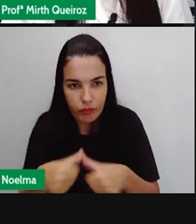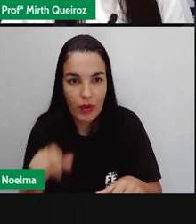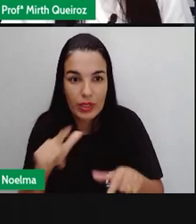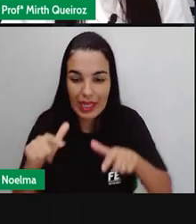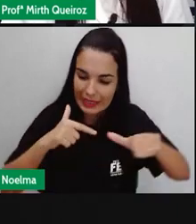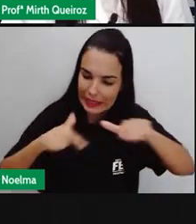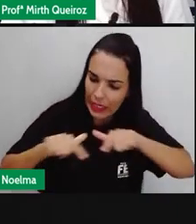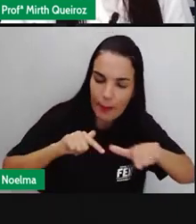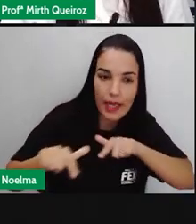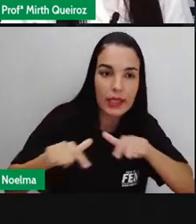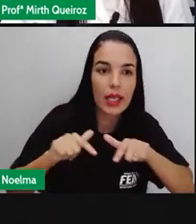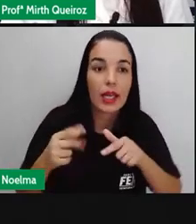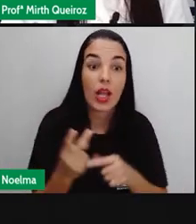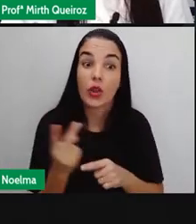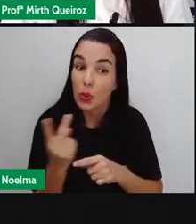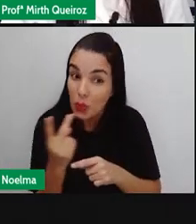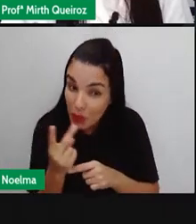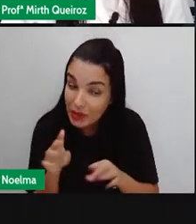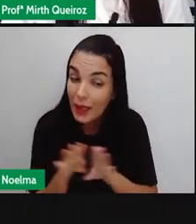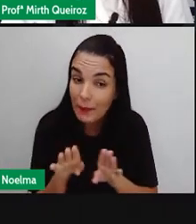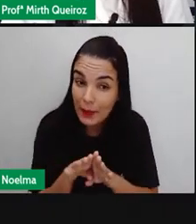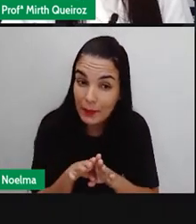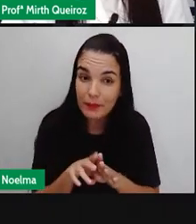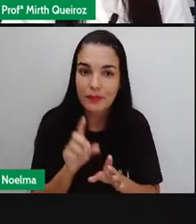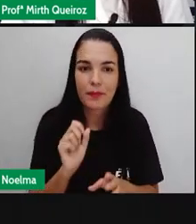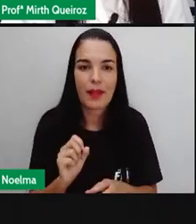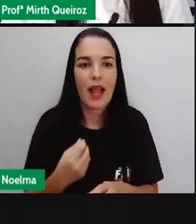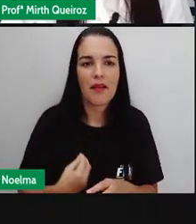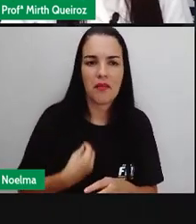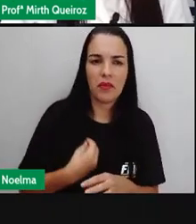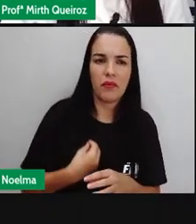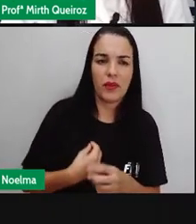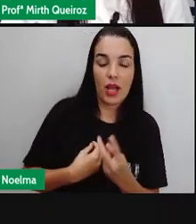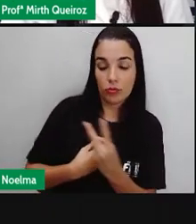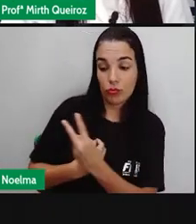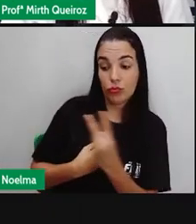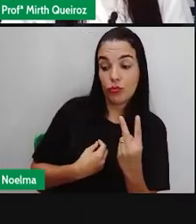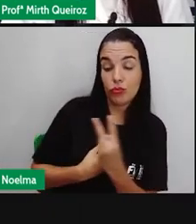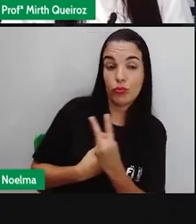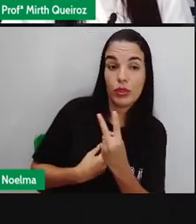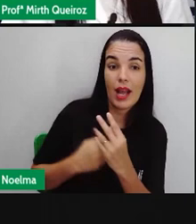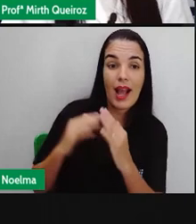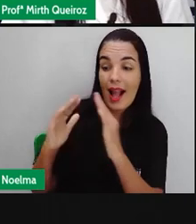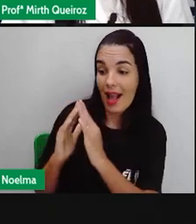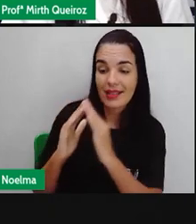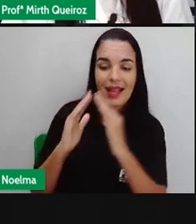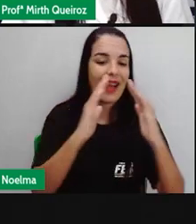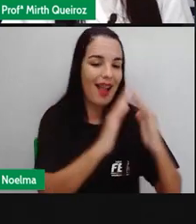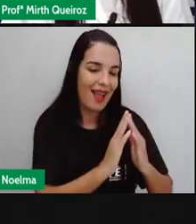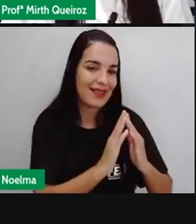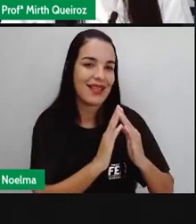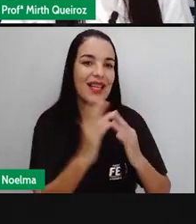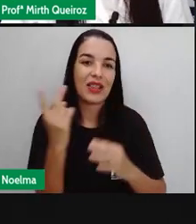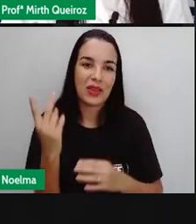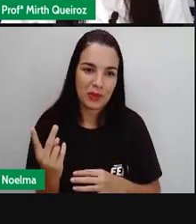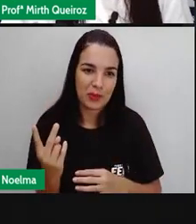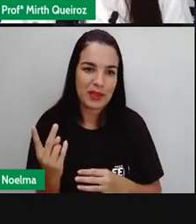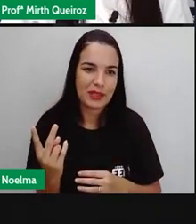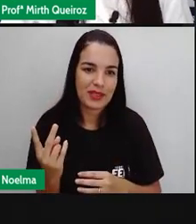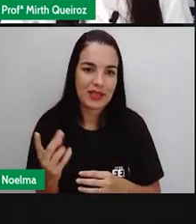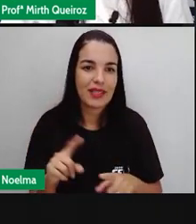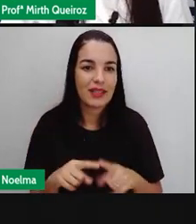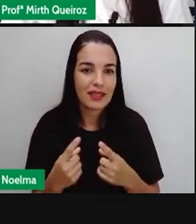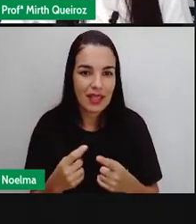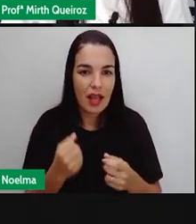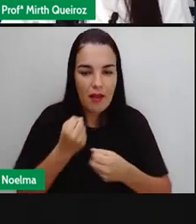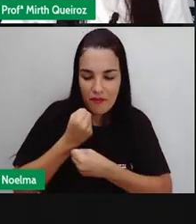Trabalhadeiras. Elas o quê? Viviam. Aonde? Em suas casinhas. E faziam o quê?